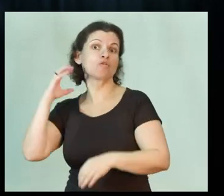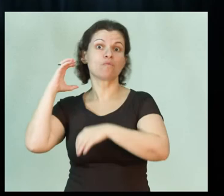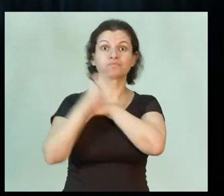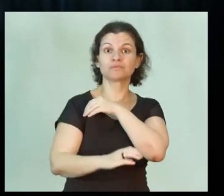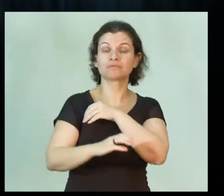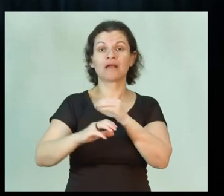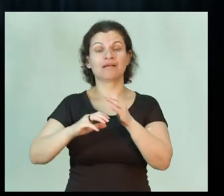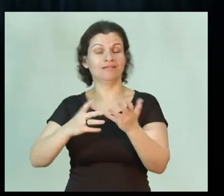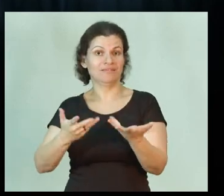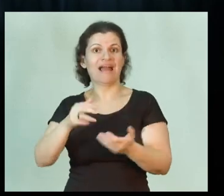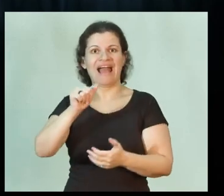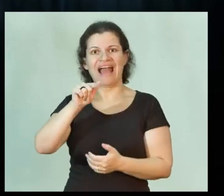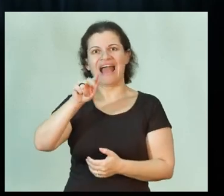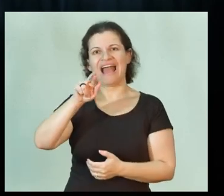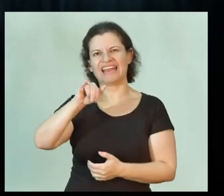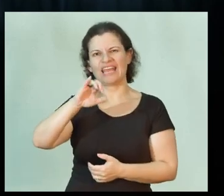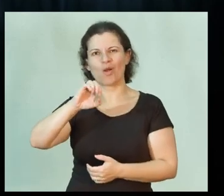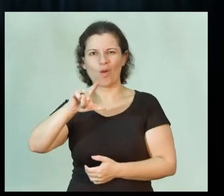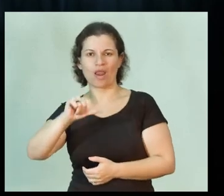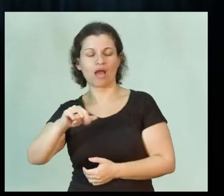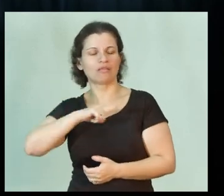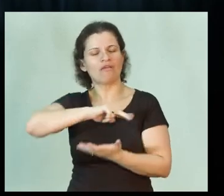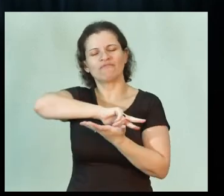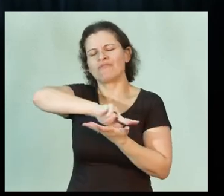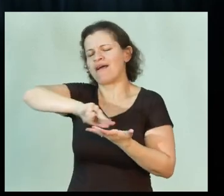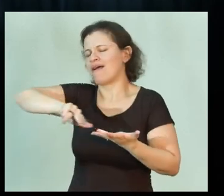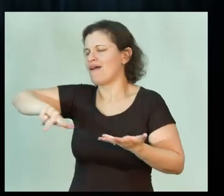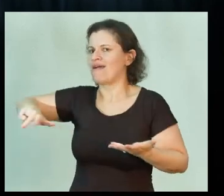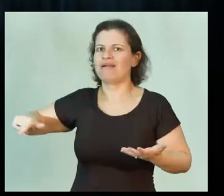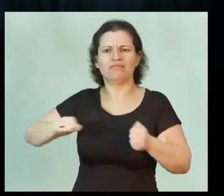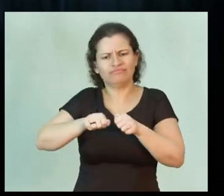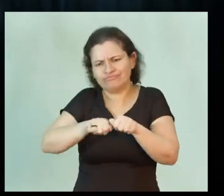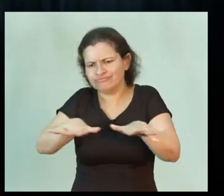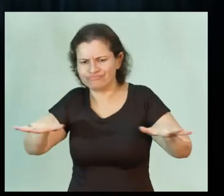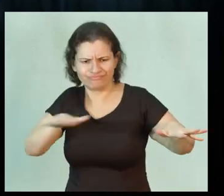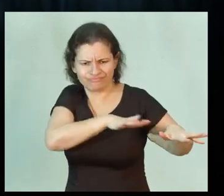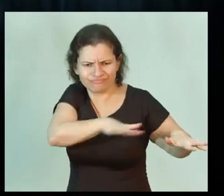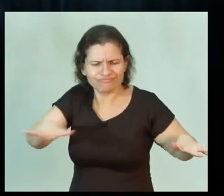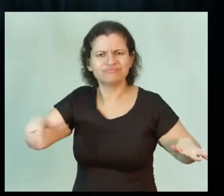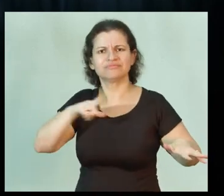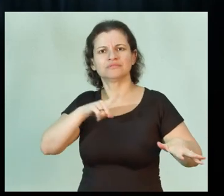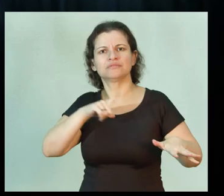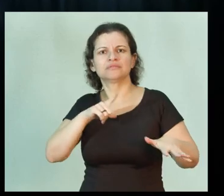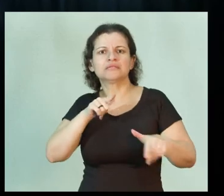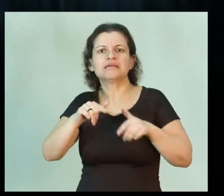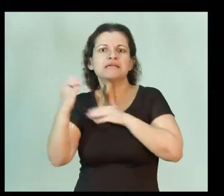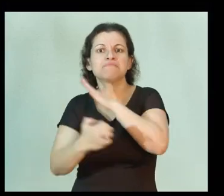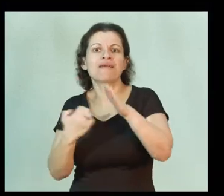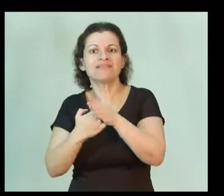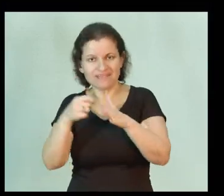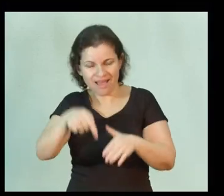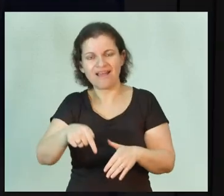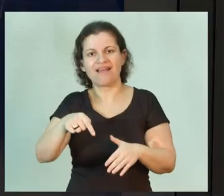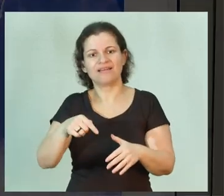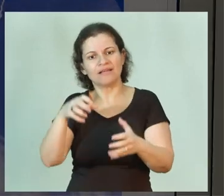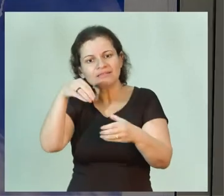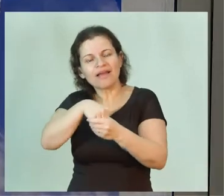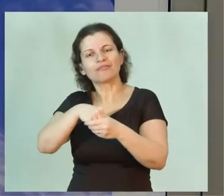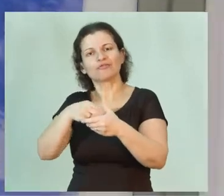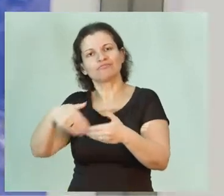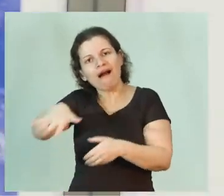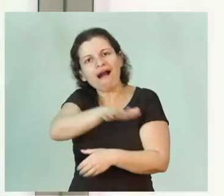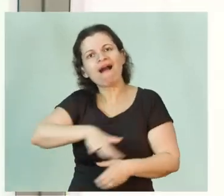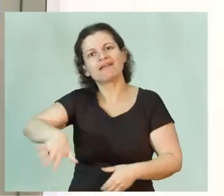enorme de empresas nessa cadeia produtiva do setor agrícola. Onde